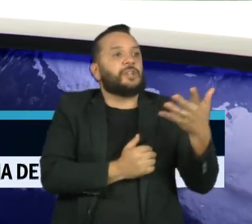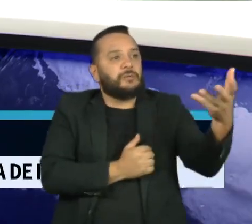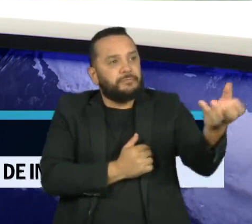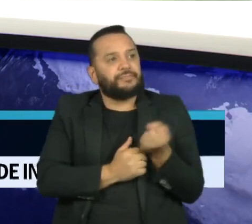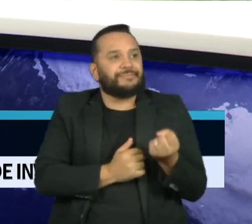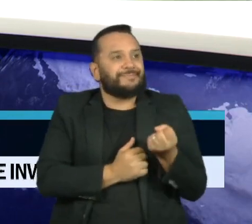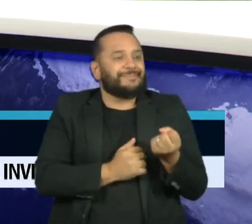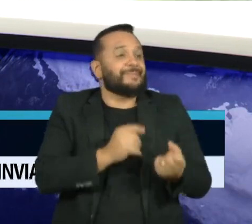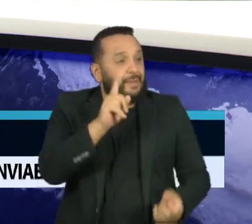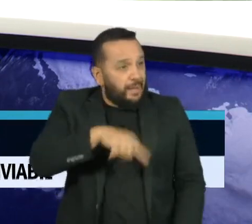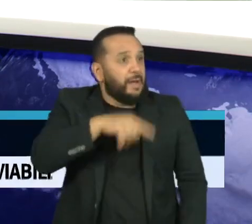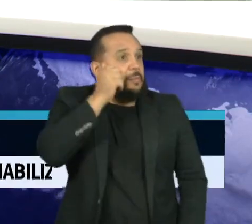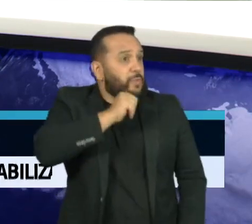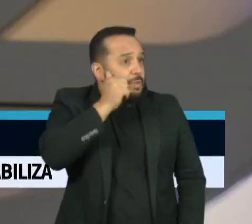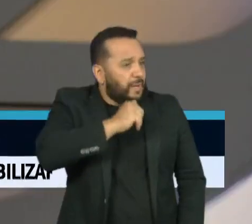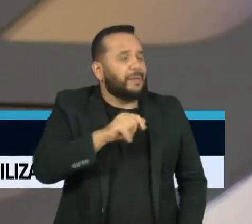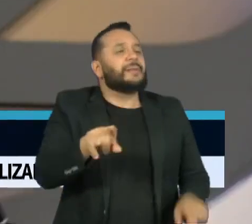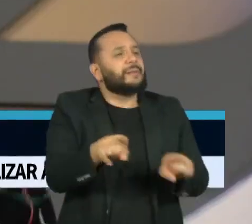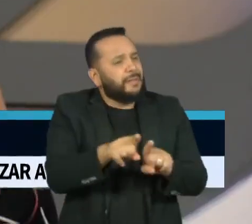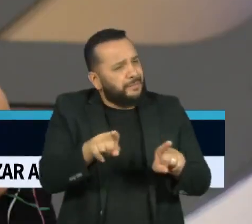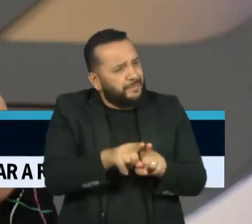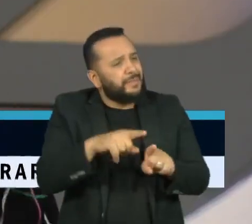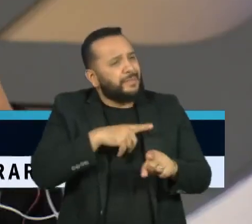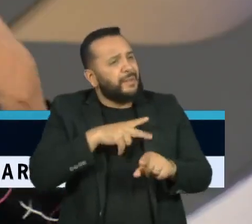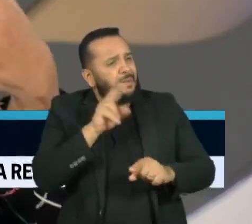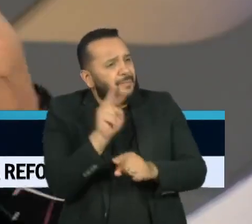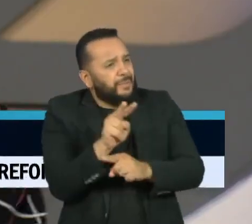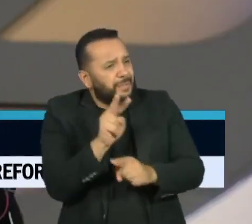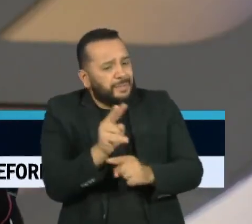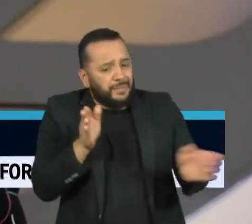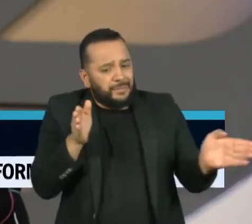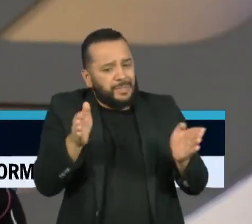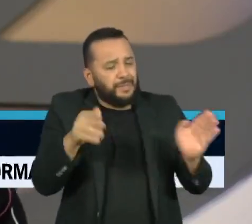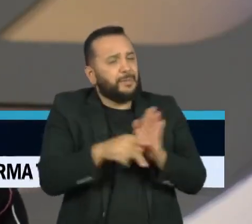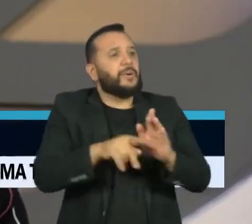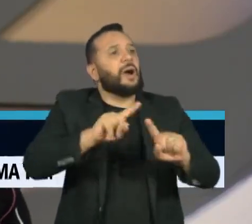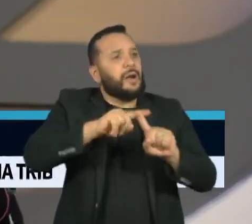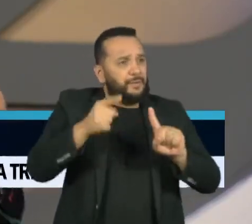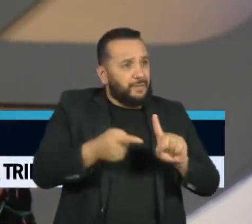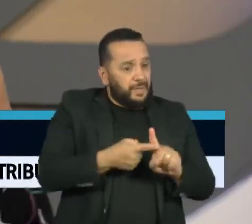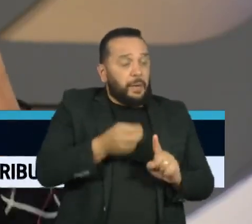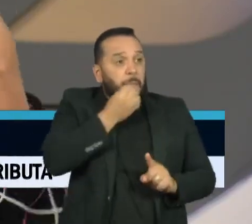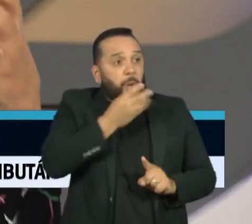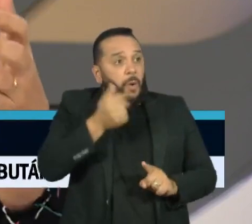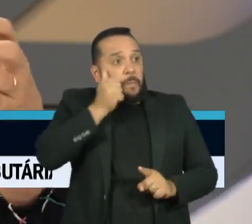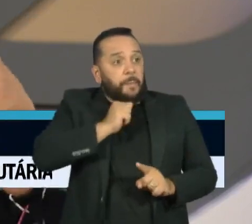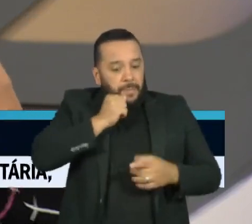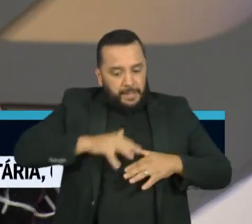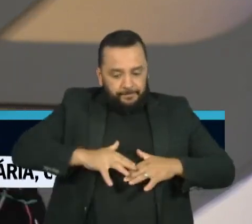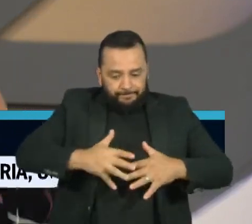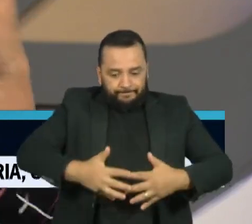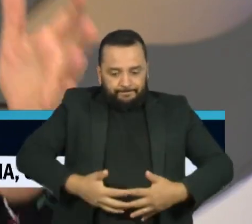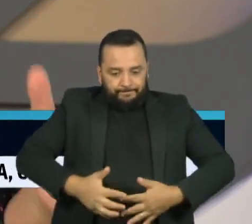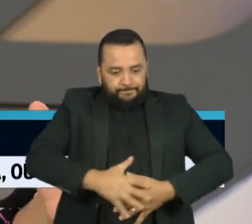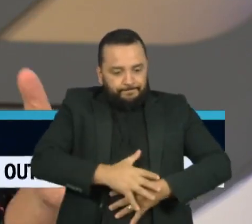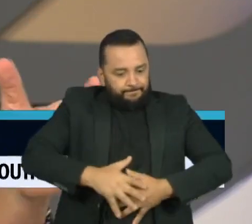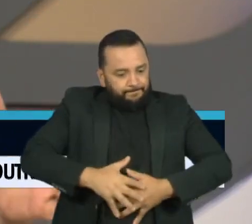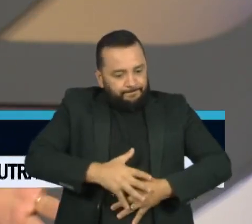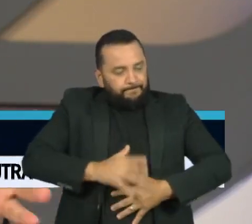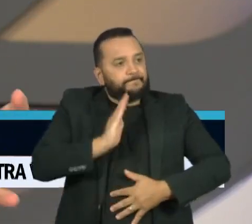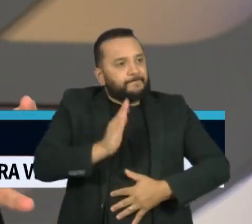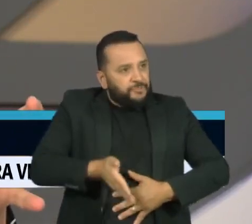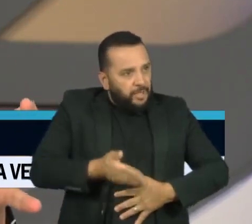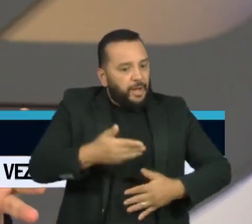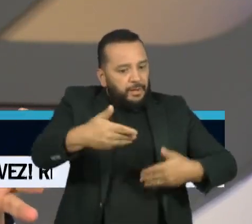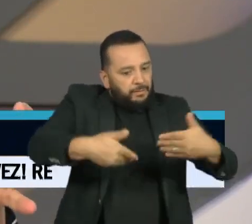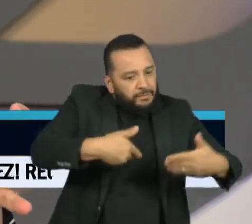no caso, durante a gestação, que, claro, vai ser benéfica para a mãe que está em gestação, eventualmente acompanhando o pré